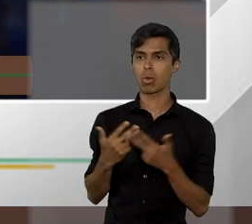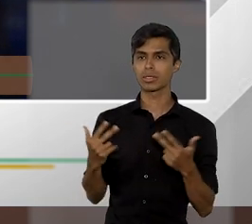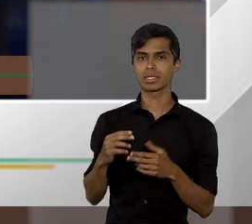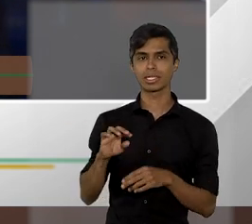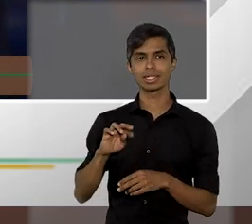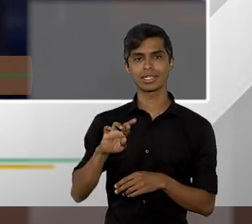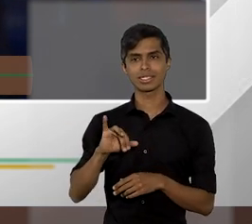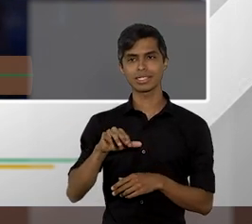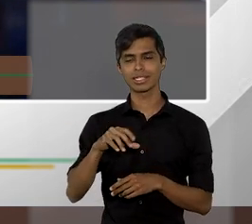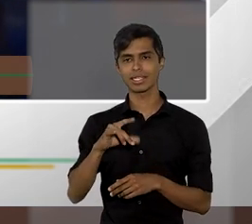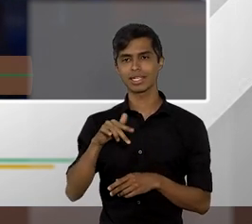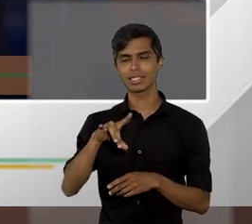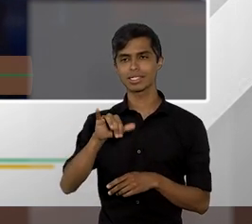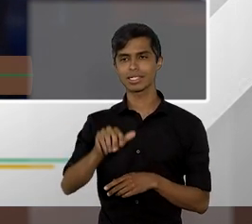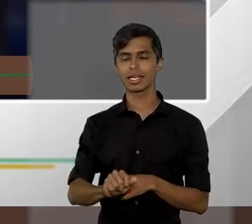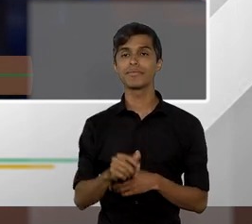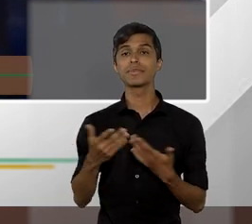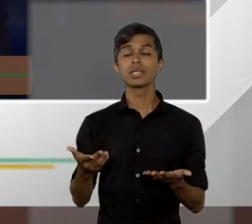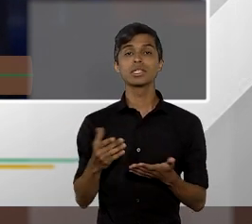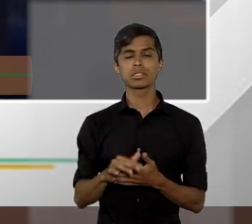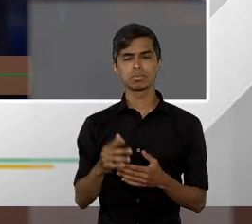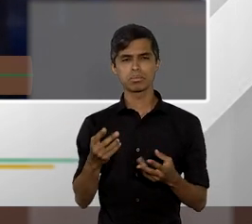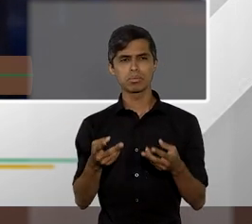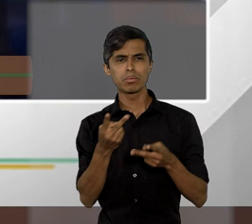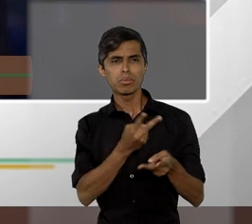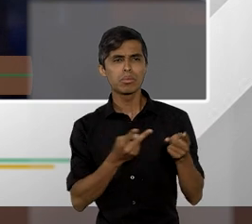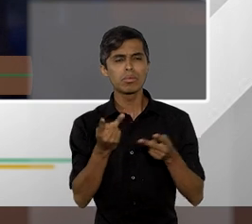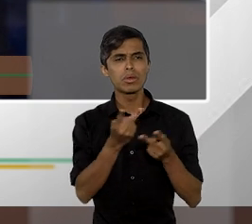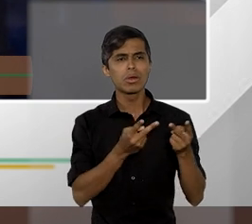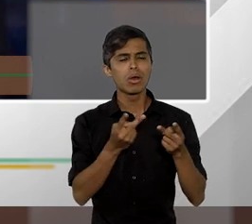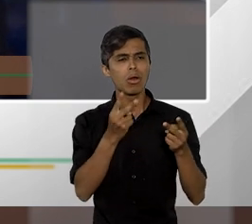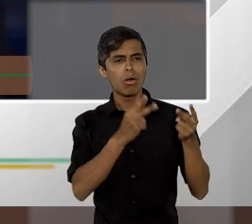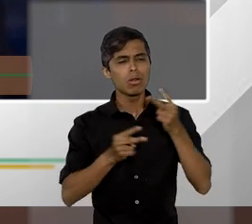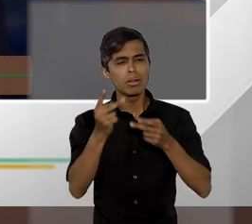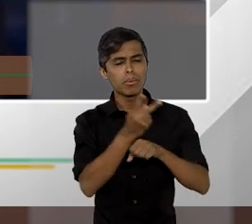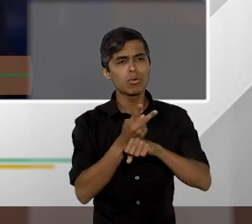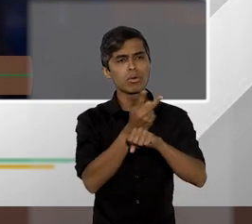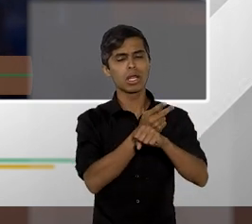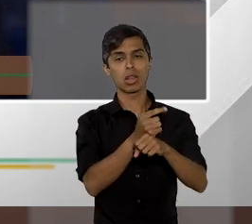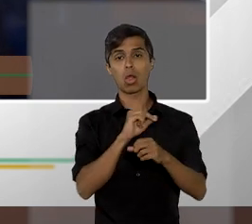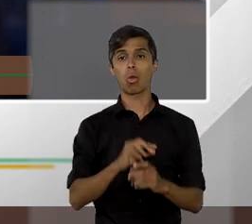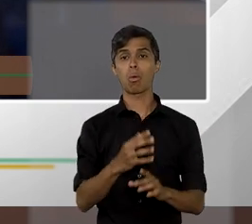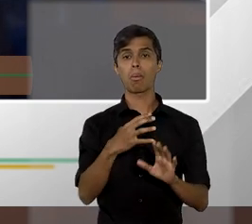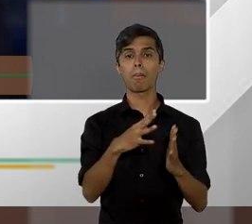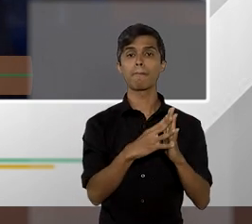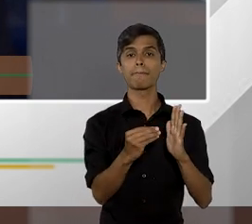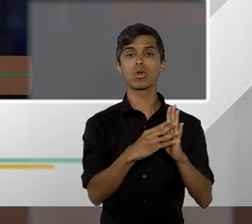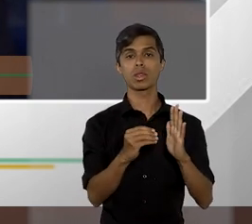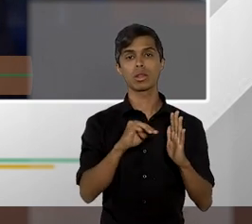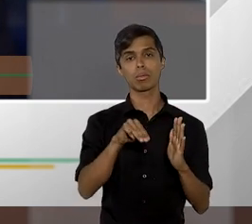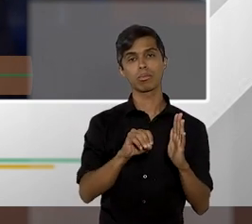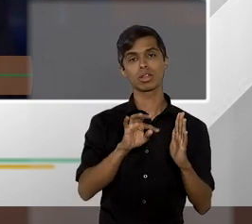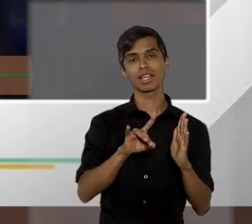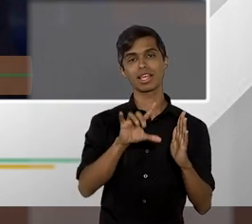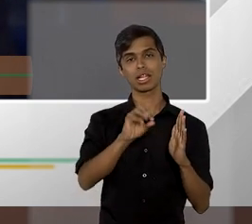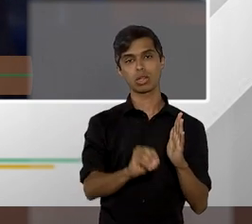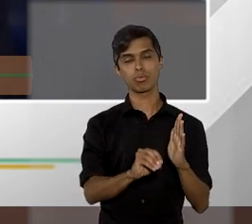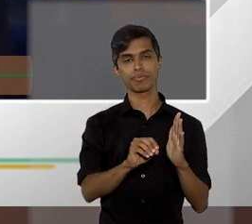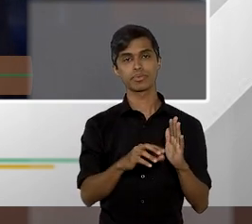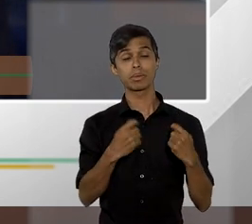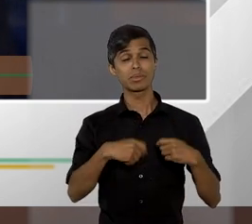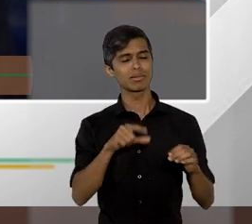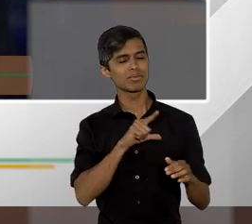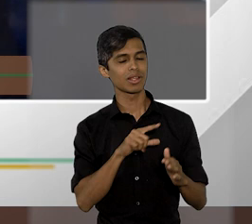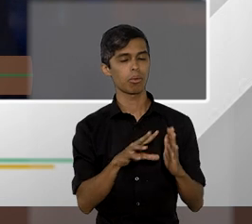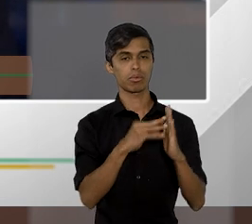nos fazem buscar um modelo para a relevância e me parece de fato que o modelo ideal é esse que o